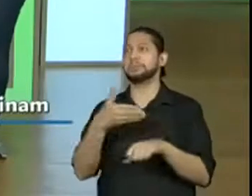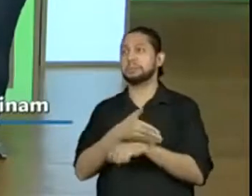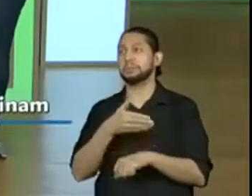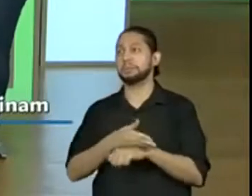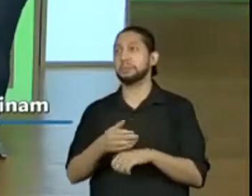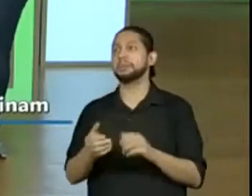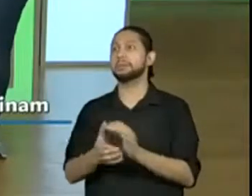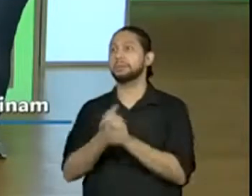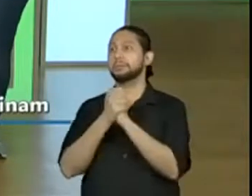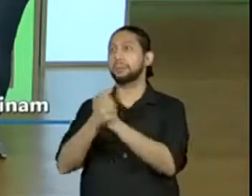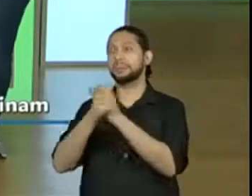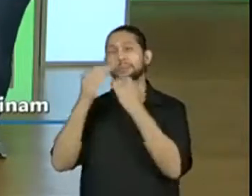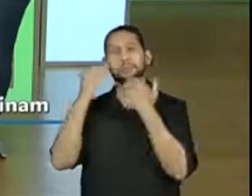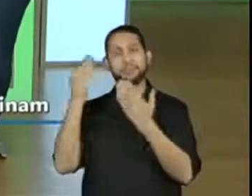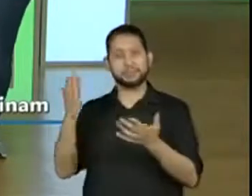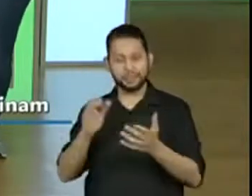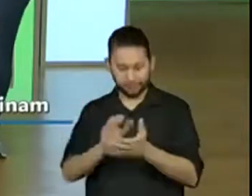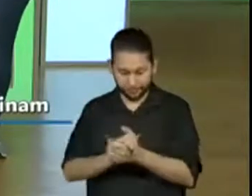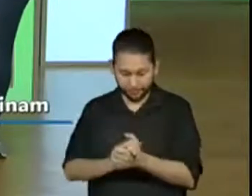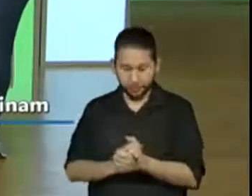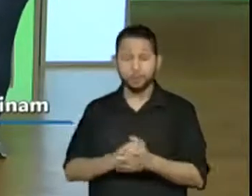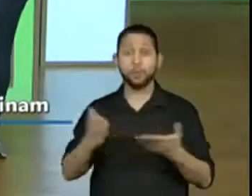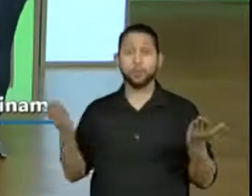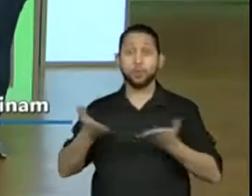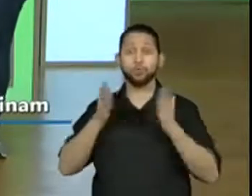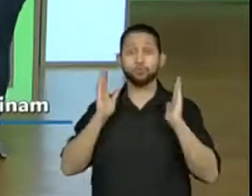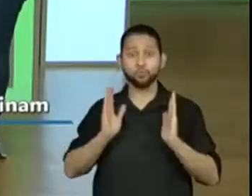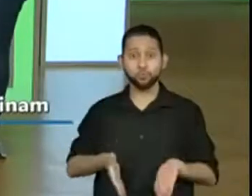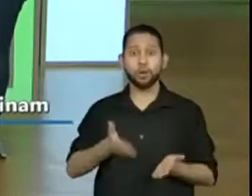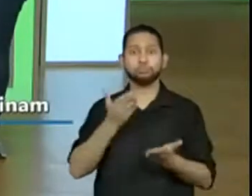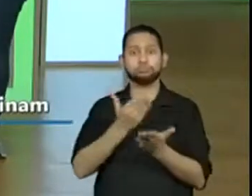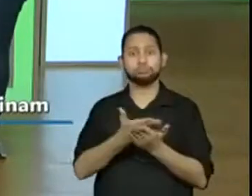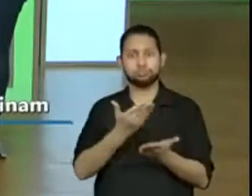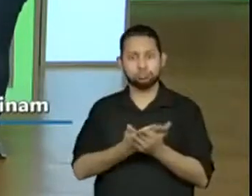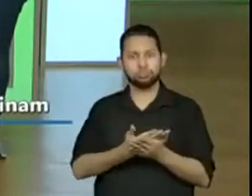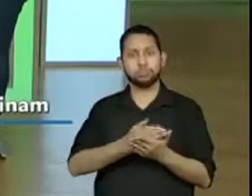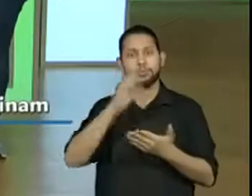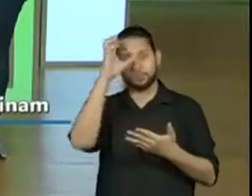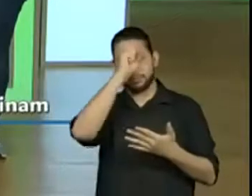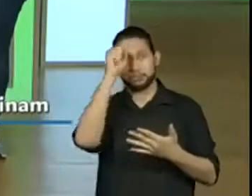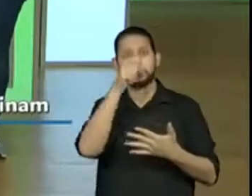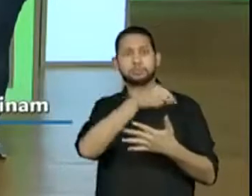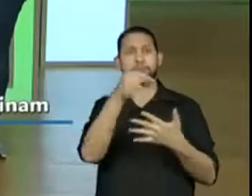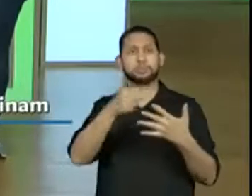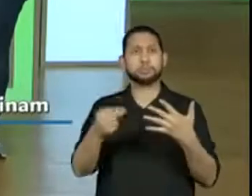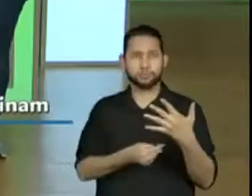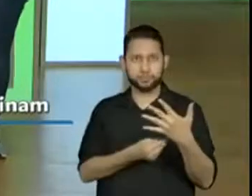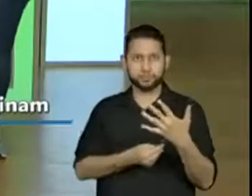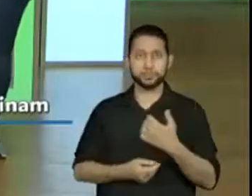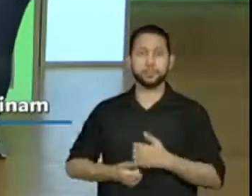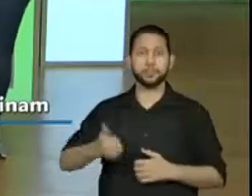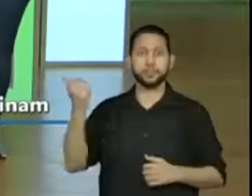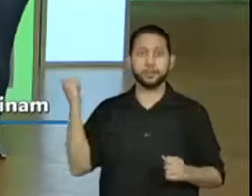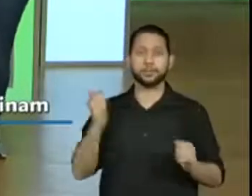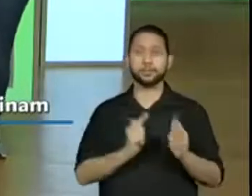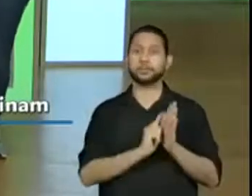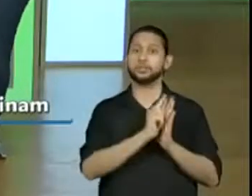Obrigada, Luiz. Isso. Então, nós vimos já várias características aí do gênero